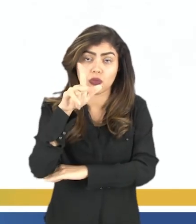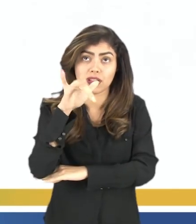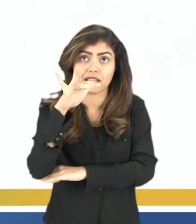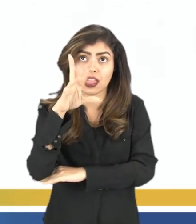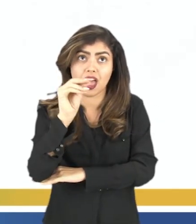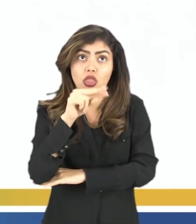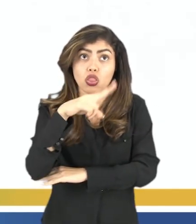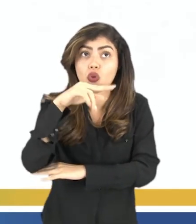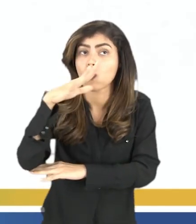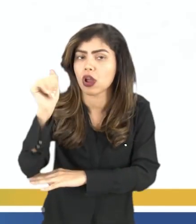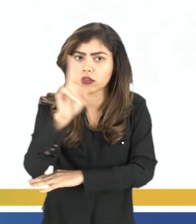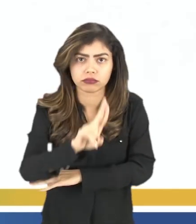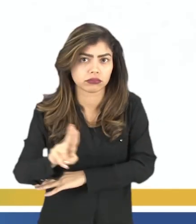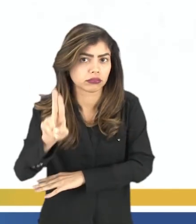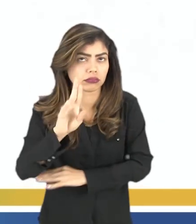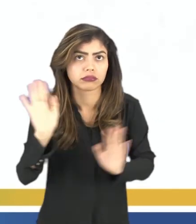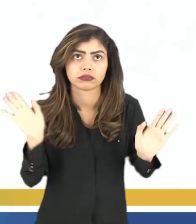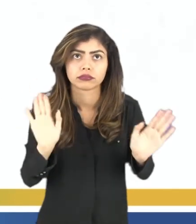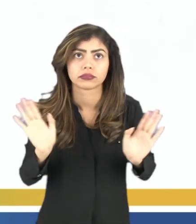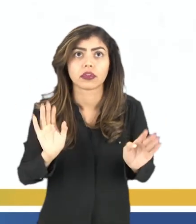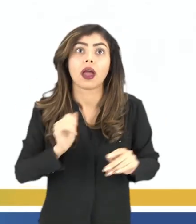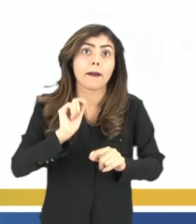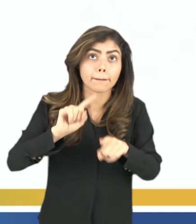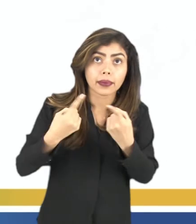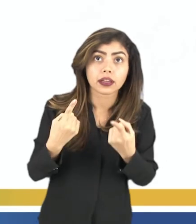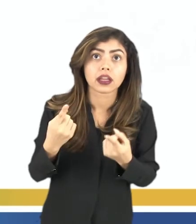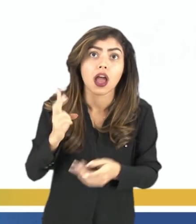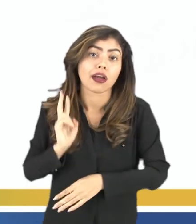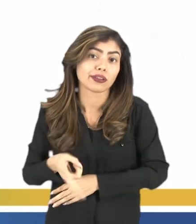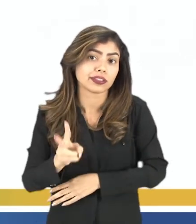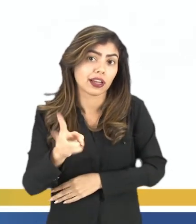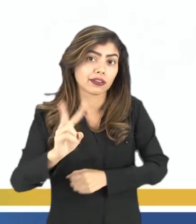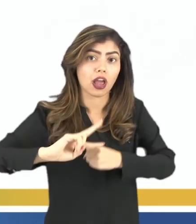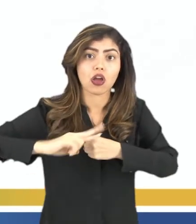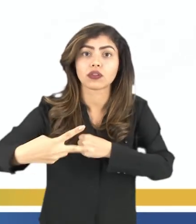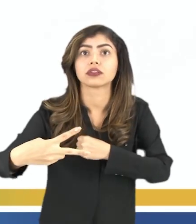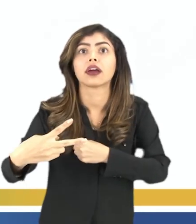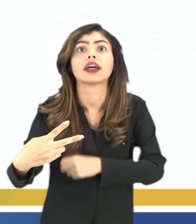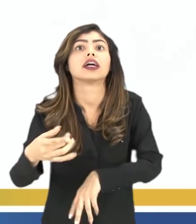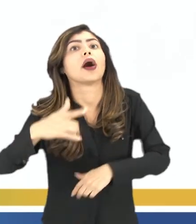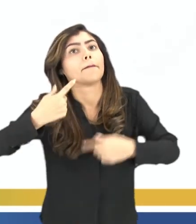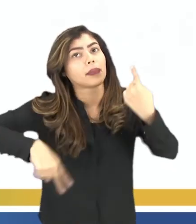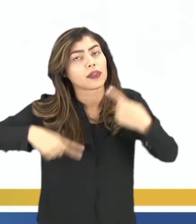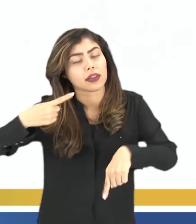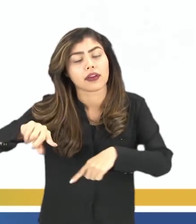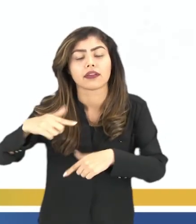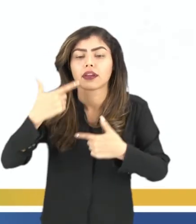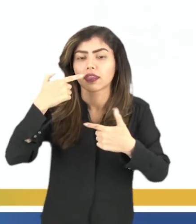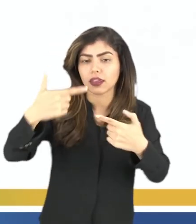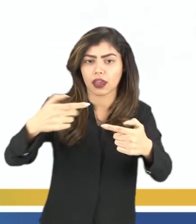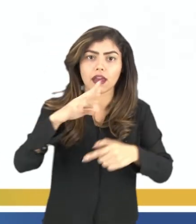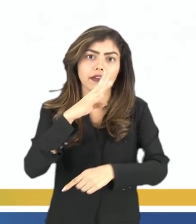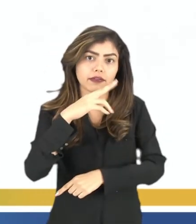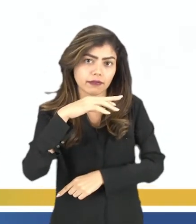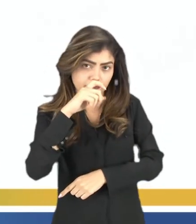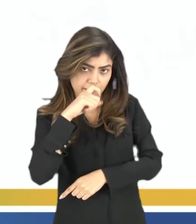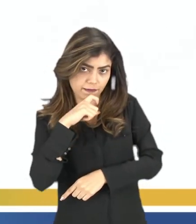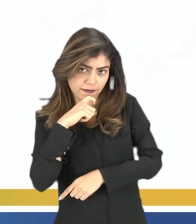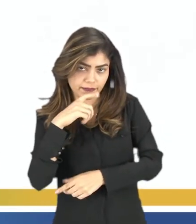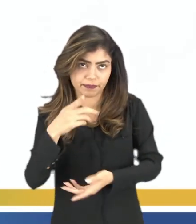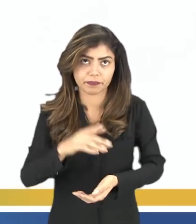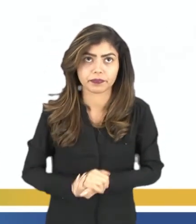mais óbvias foram as consequências políticas da Guerra Fria. Essa é bem facinho aí.